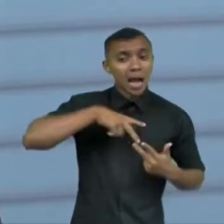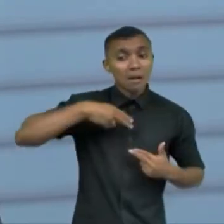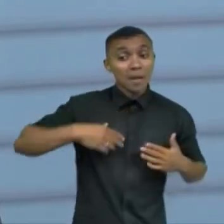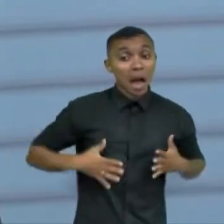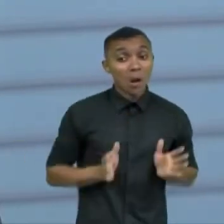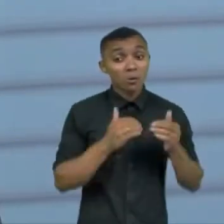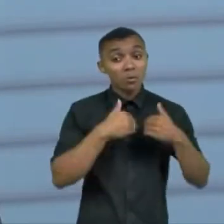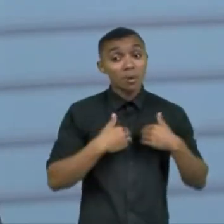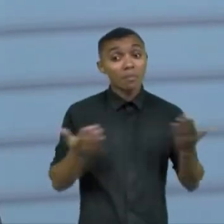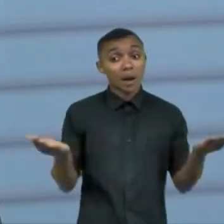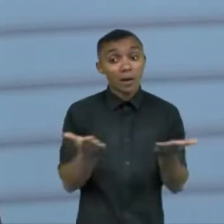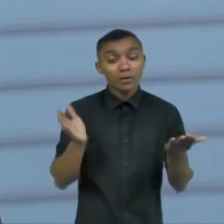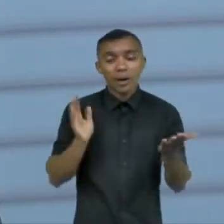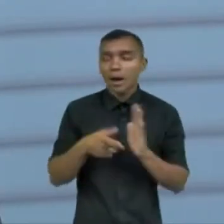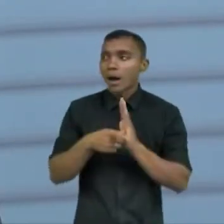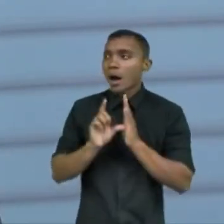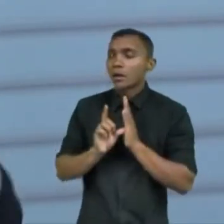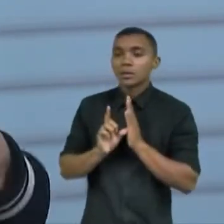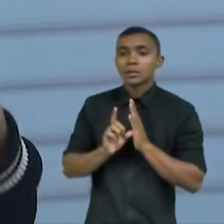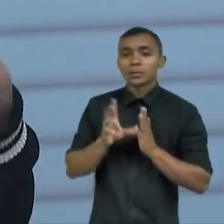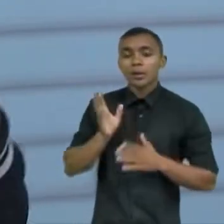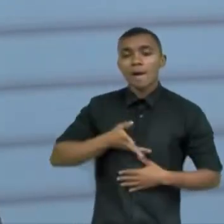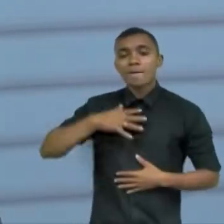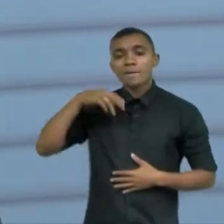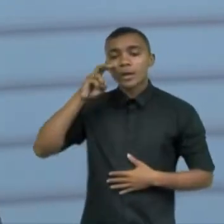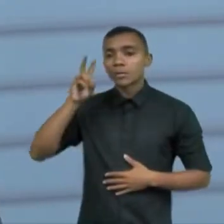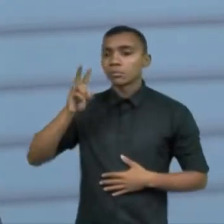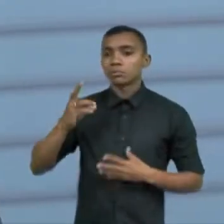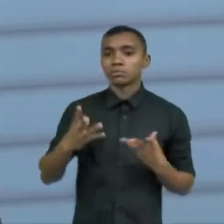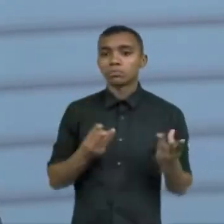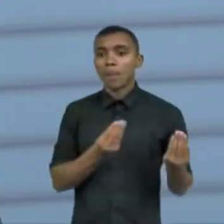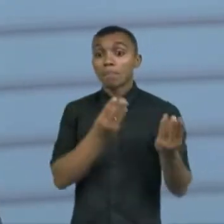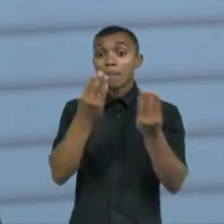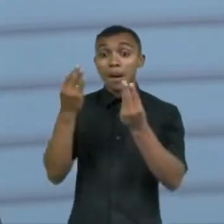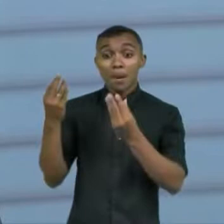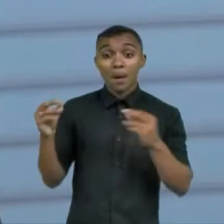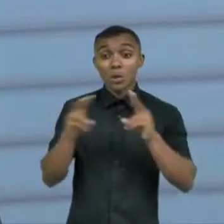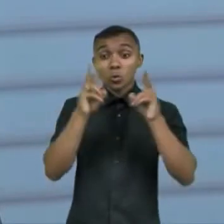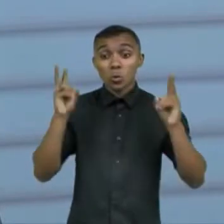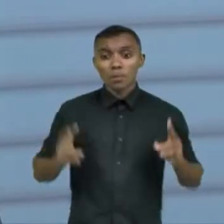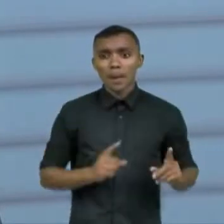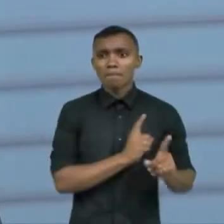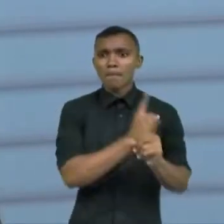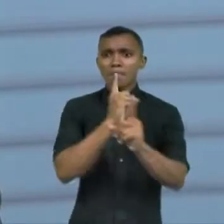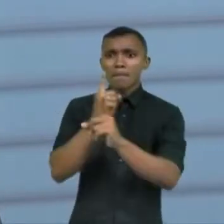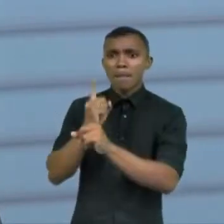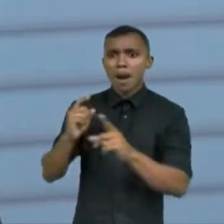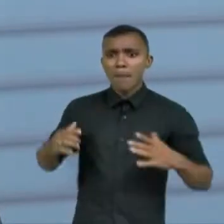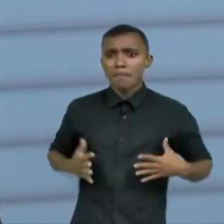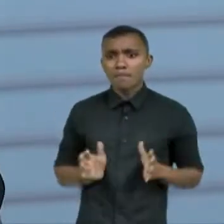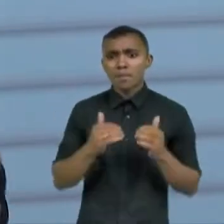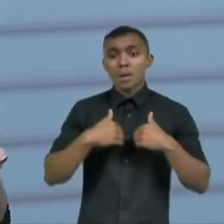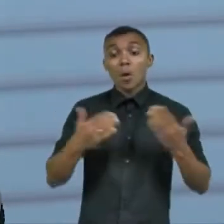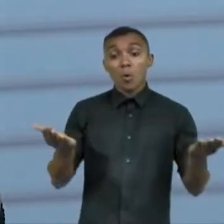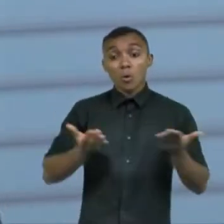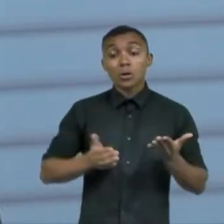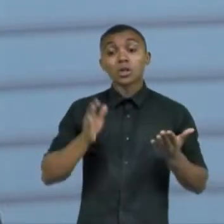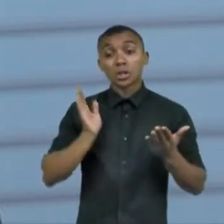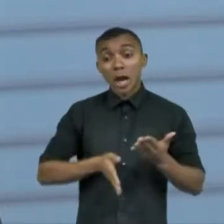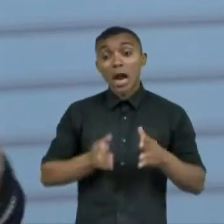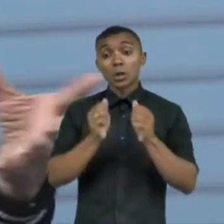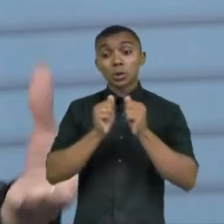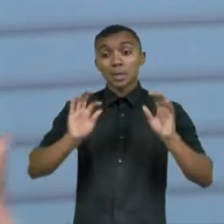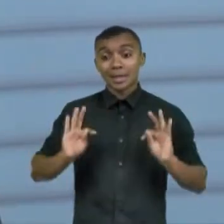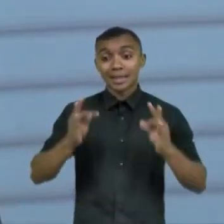que agora a gente tem visto bastante casos diagnosticados de autismo mas é porque hoje com a tecnologia